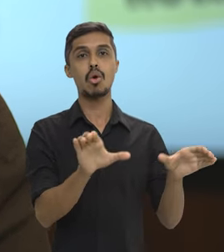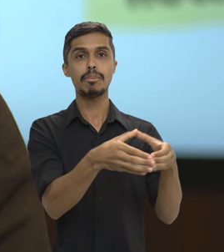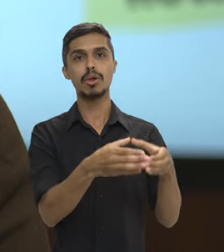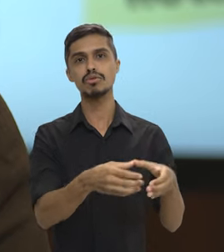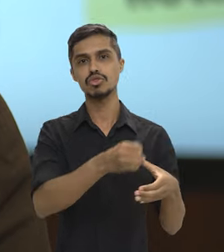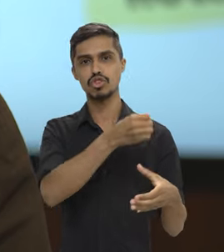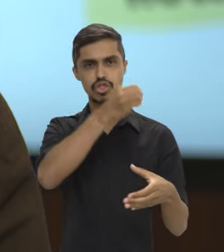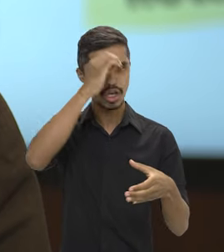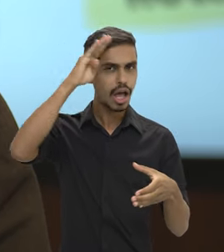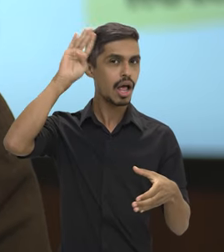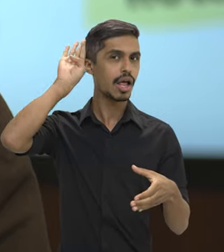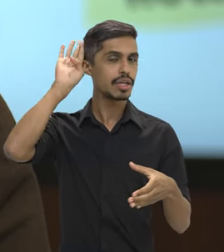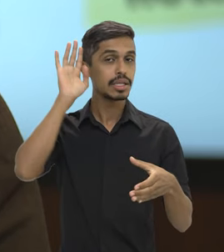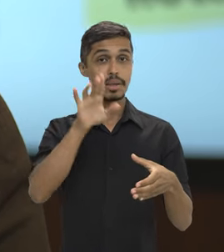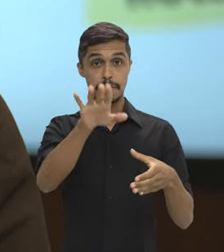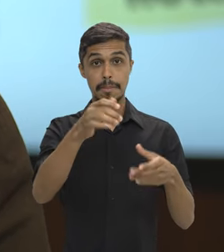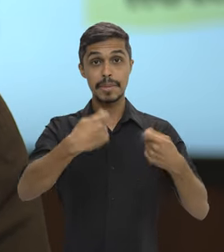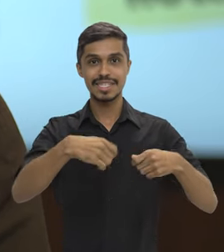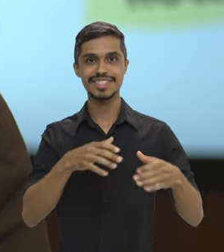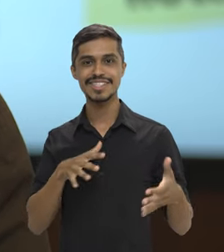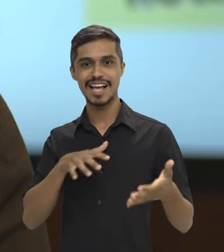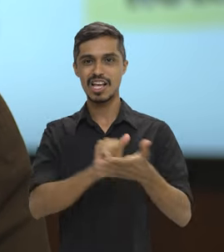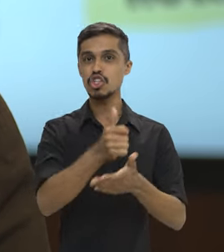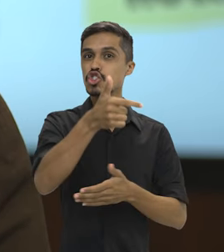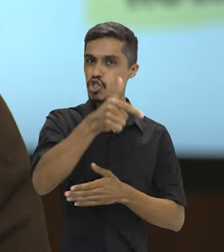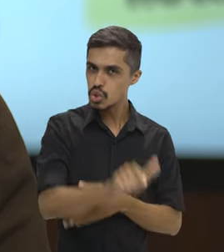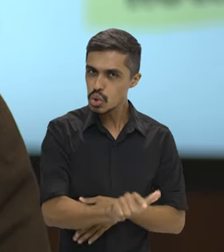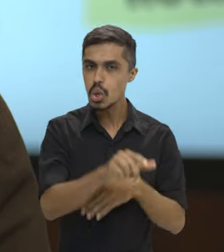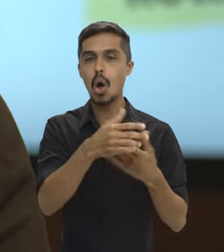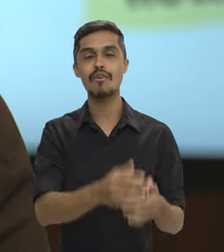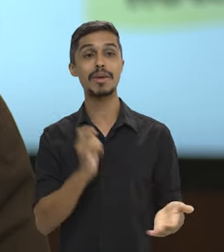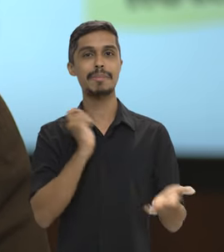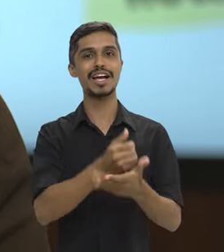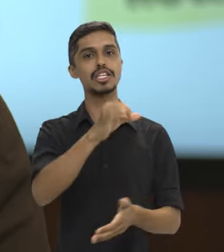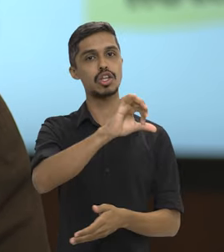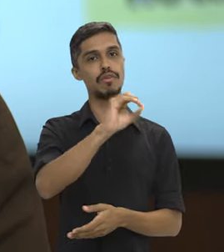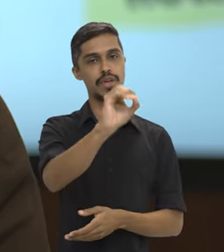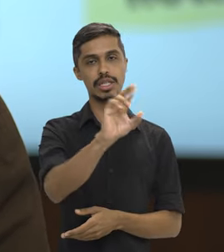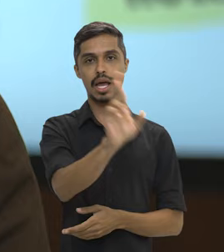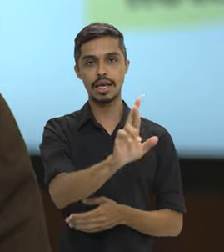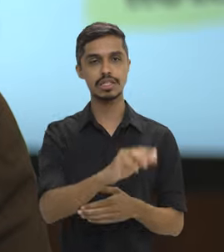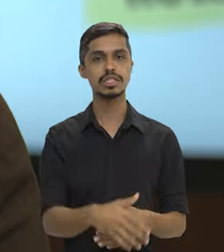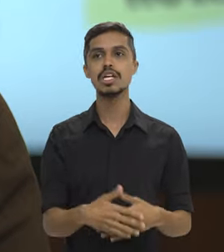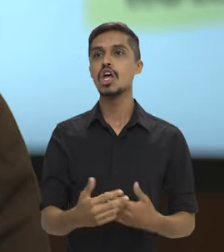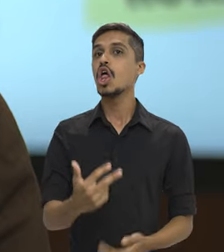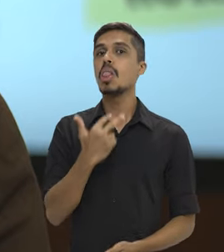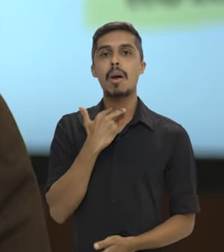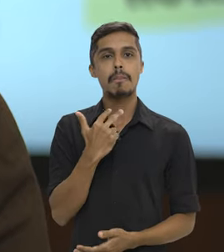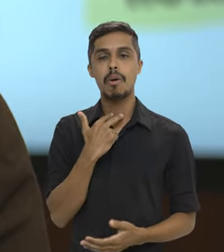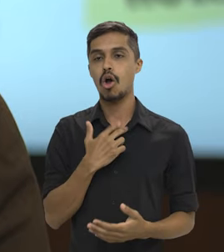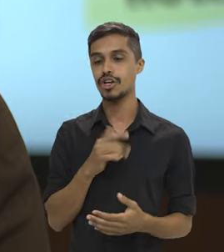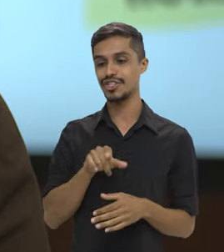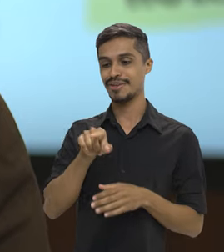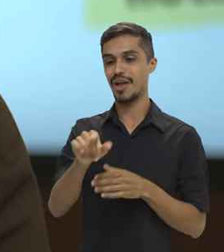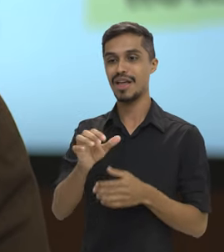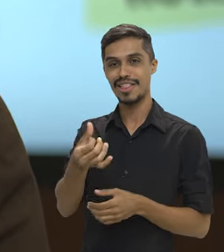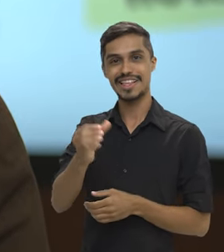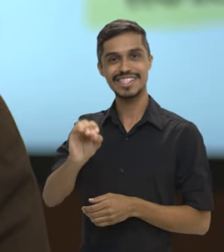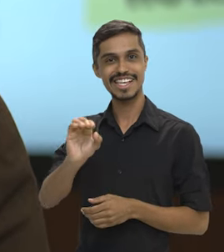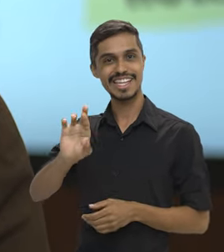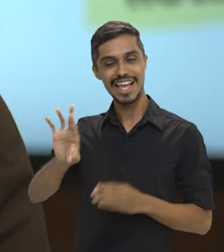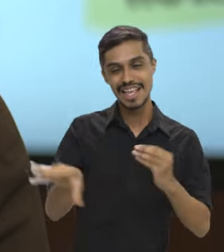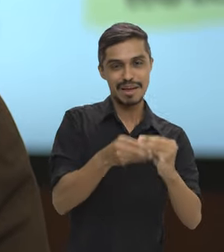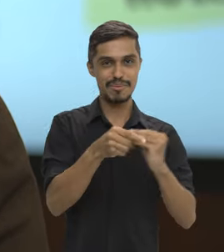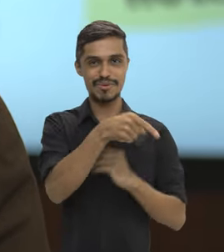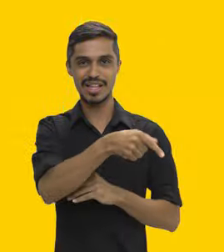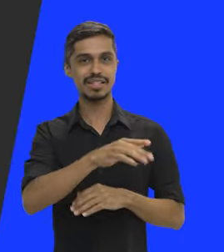dele para o nível superior, ele vai ter que se inscrever de novo no nível superior e pagar R$90. Não existe a possibilidade dele pagar só